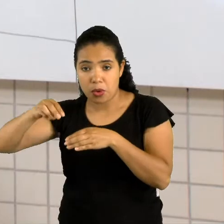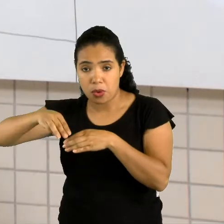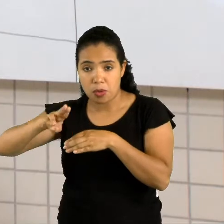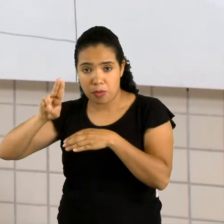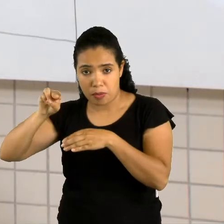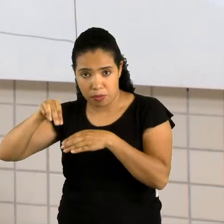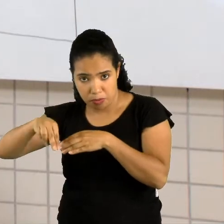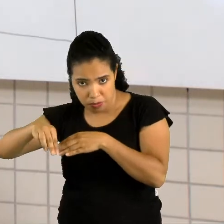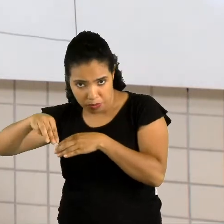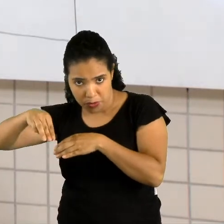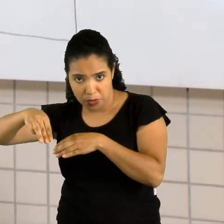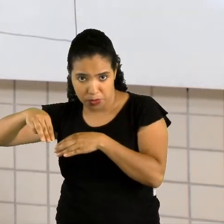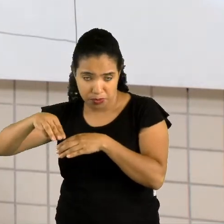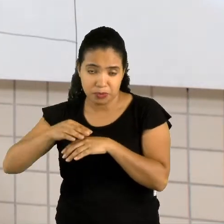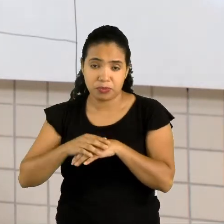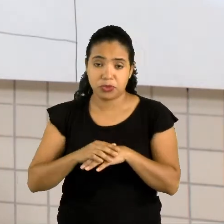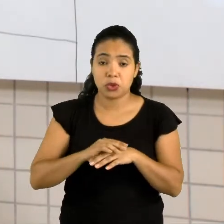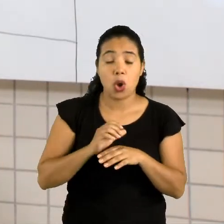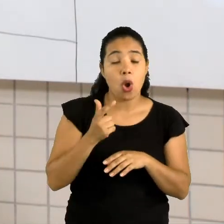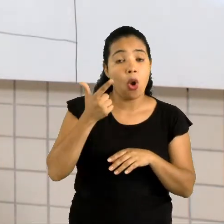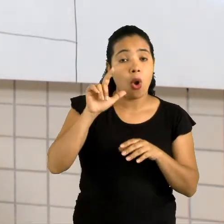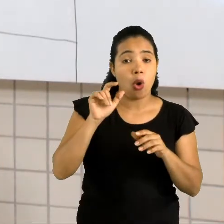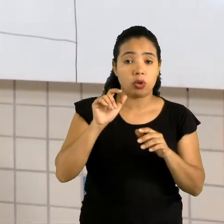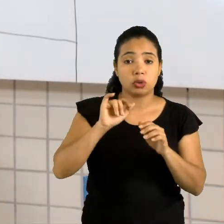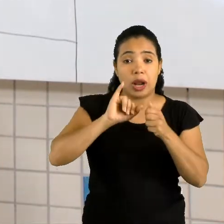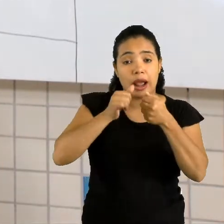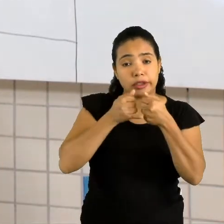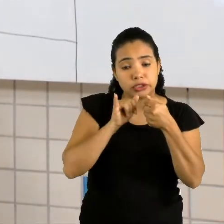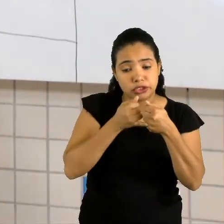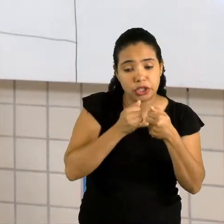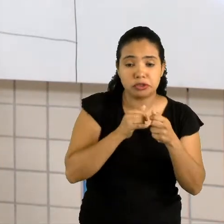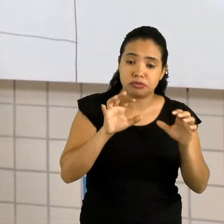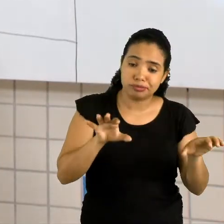de, é adjetivo. Então, são grupos.